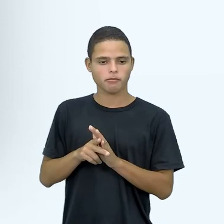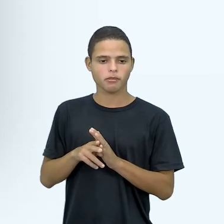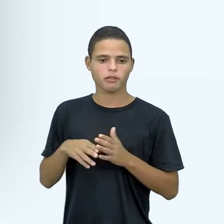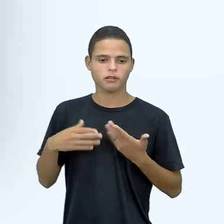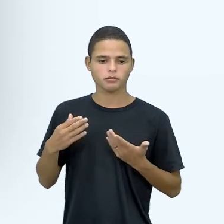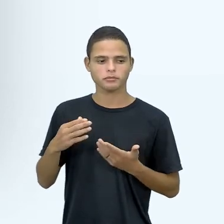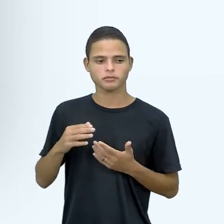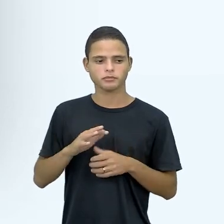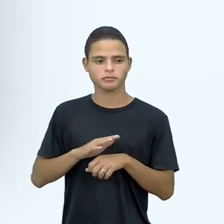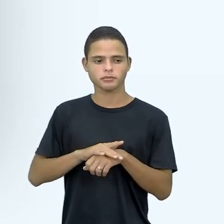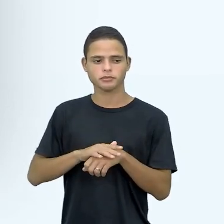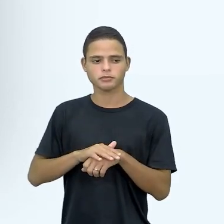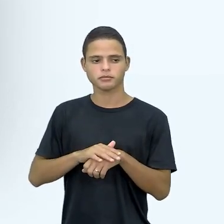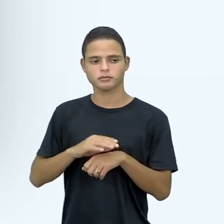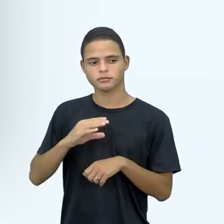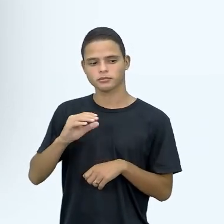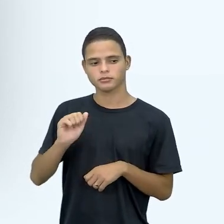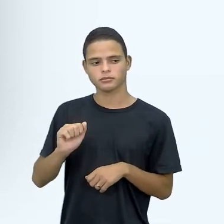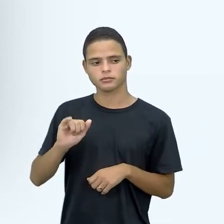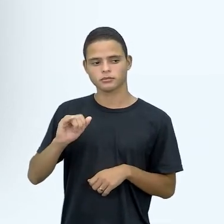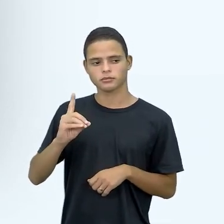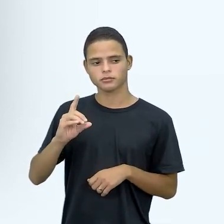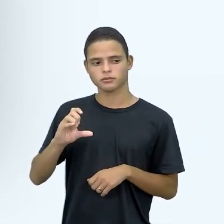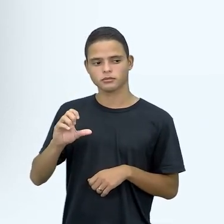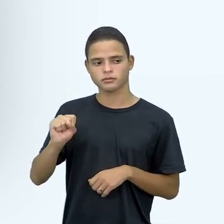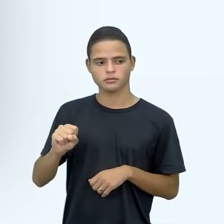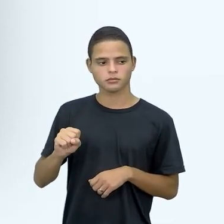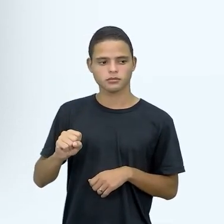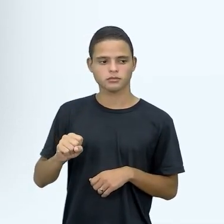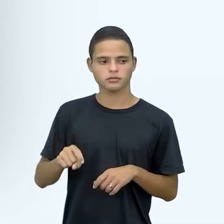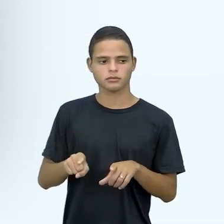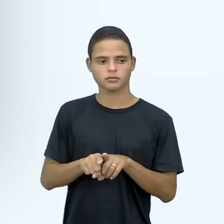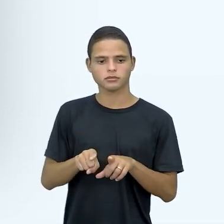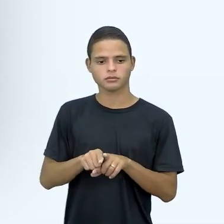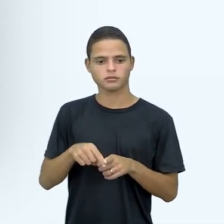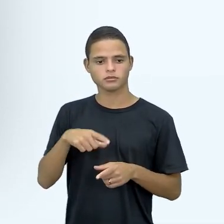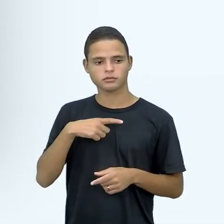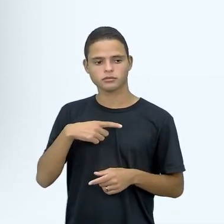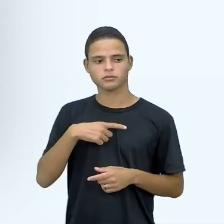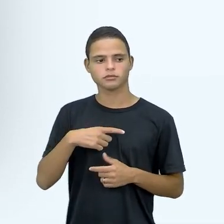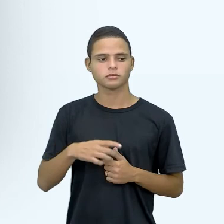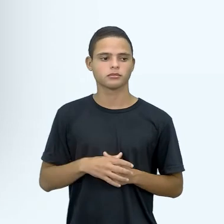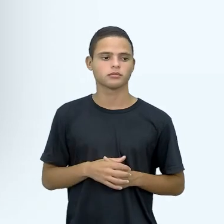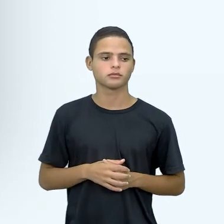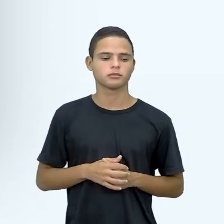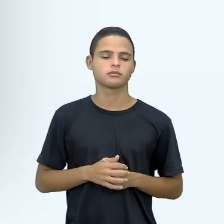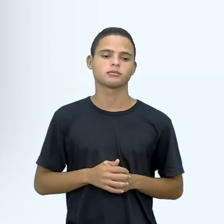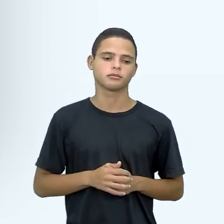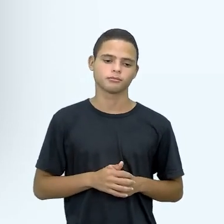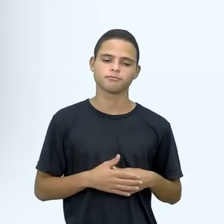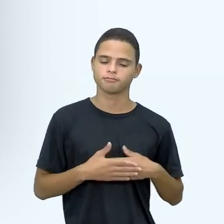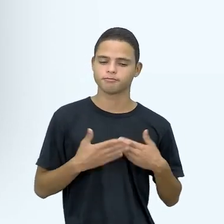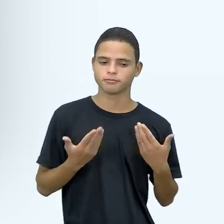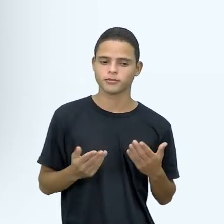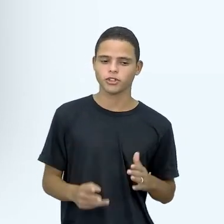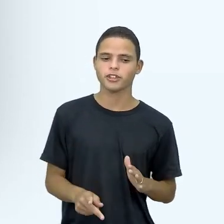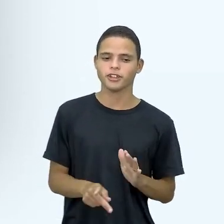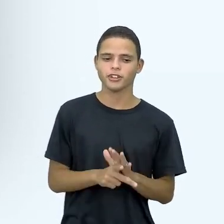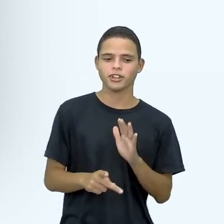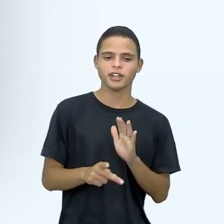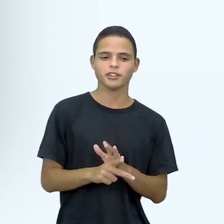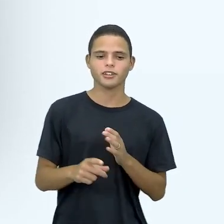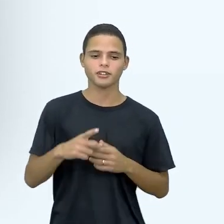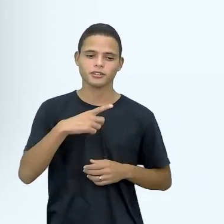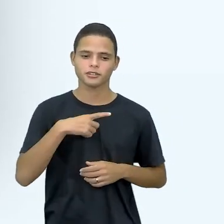ou de AIDS, né, eles induzem uma diminuição justamente de anticorpos, né, e portanto a fabricação de glóbulos vermelhos.